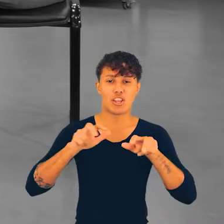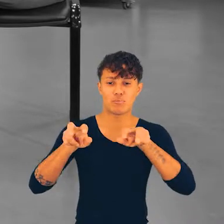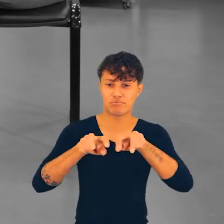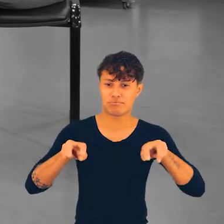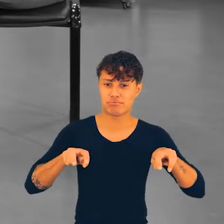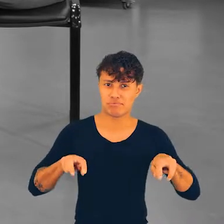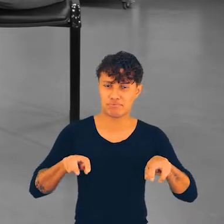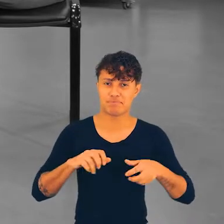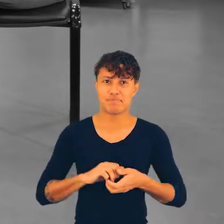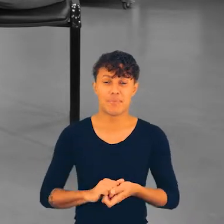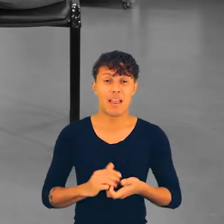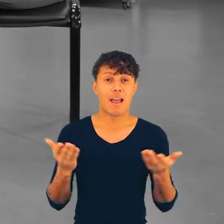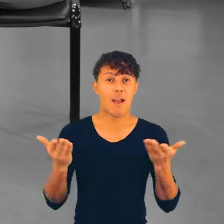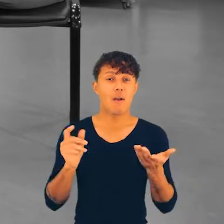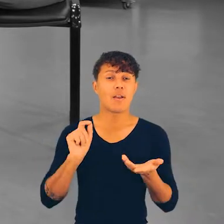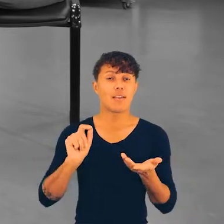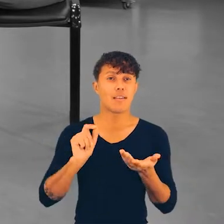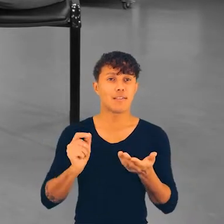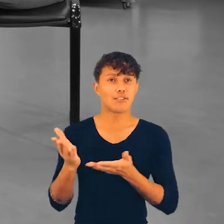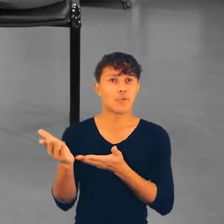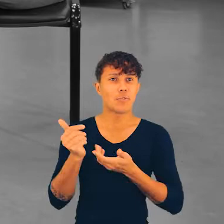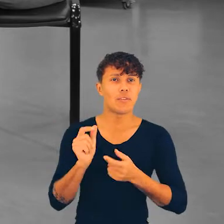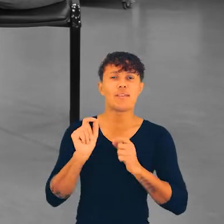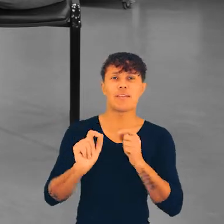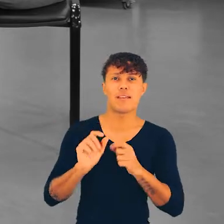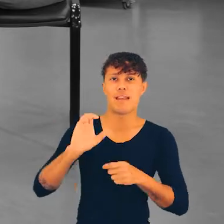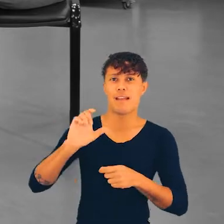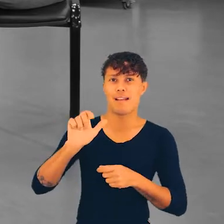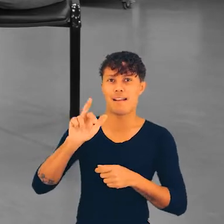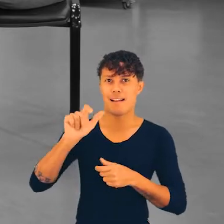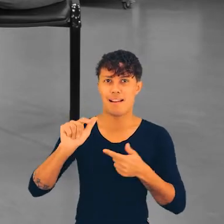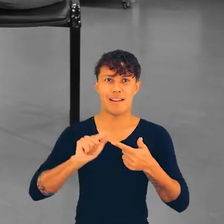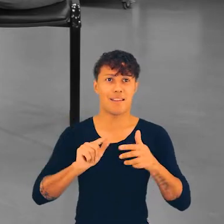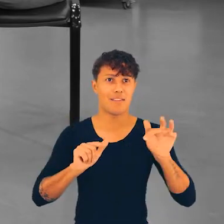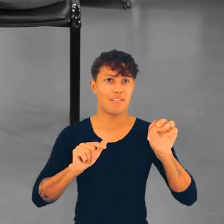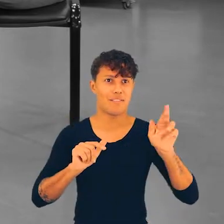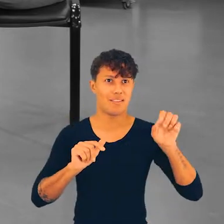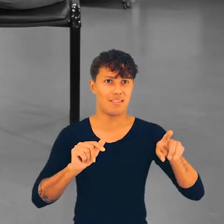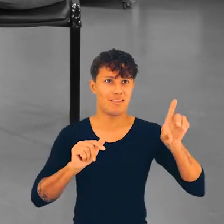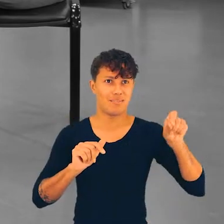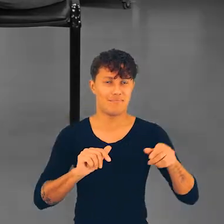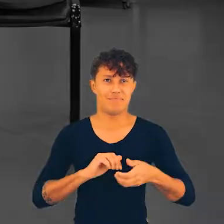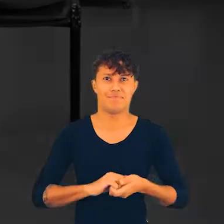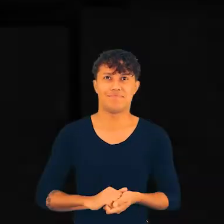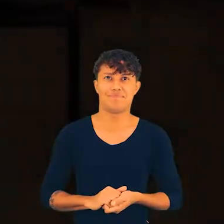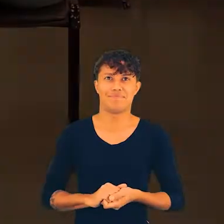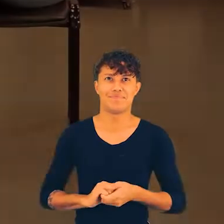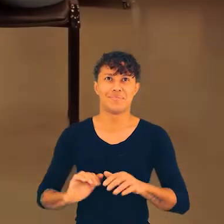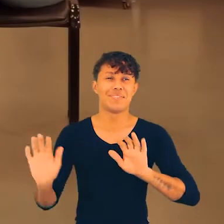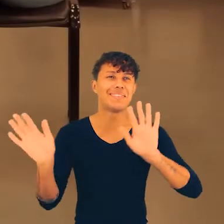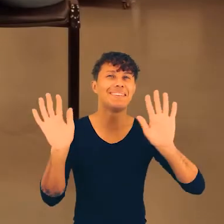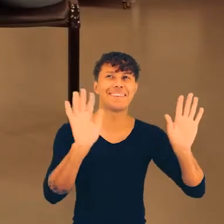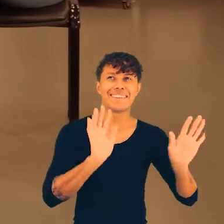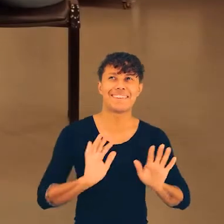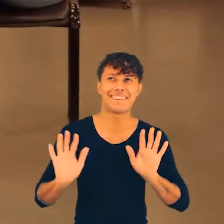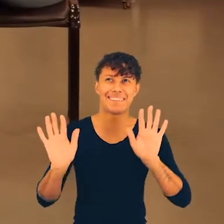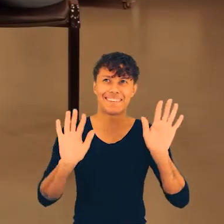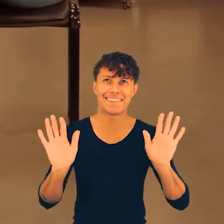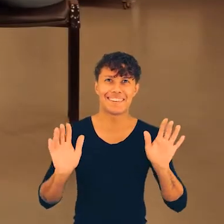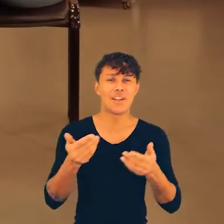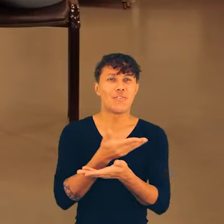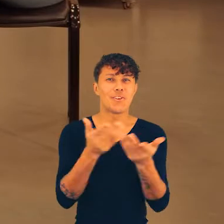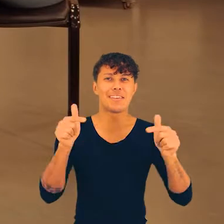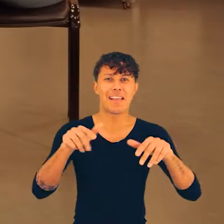com a participação de público. Temos como convidadas Clara Albuquerque e Fernanda Curte. Bom dia, boa tarde, boa